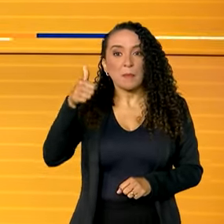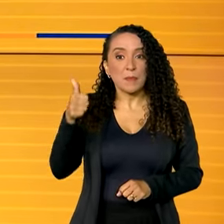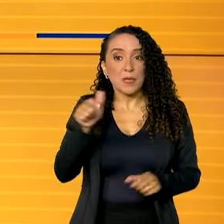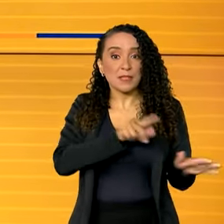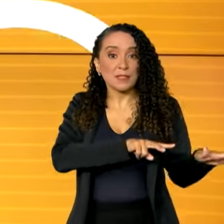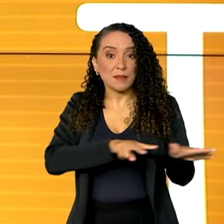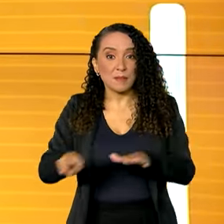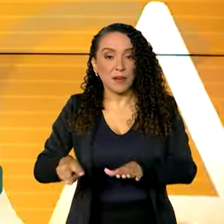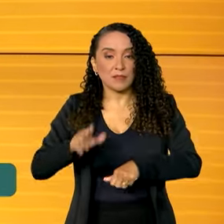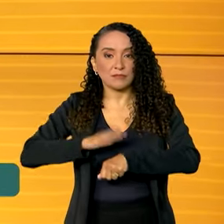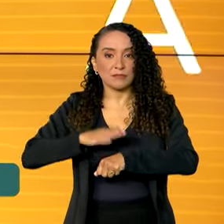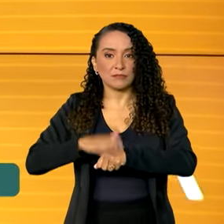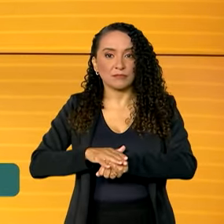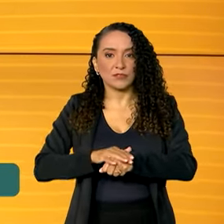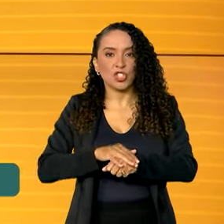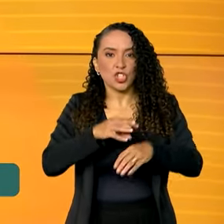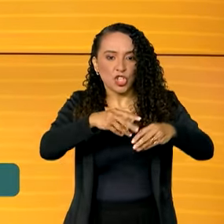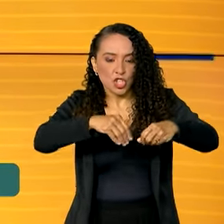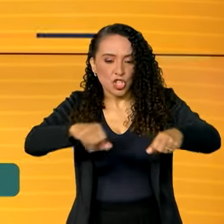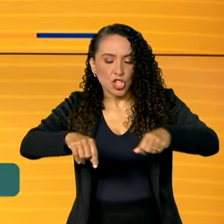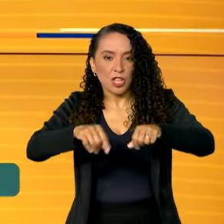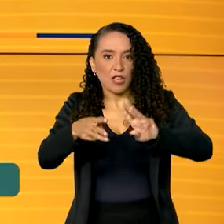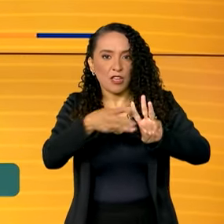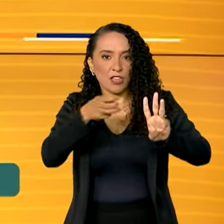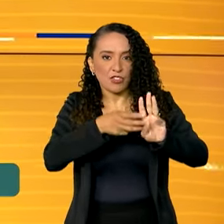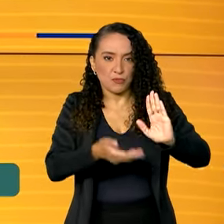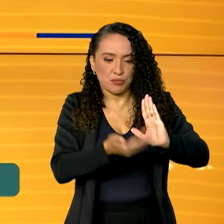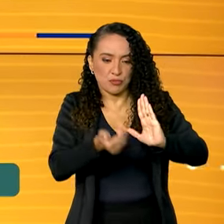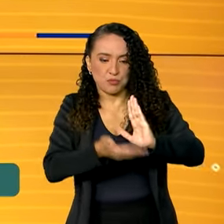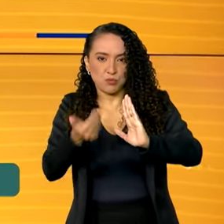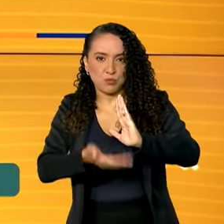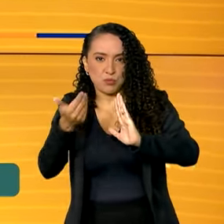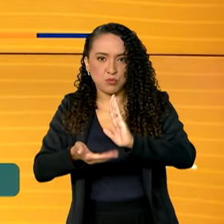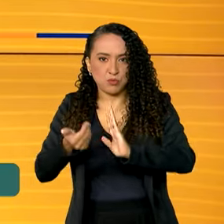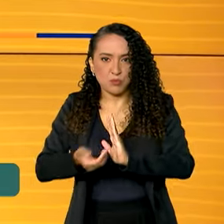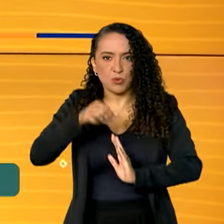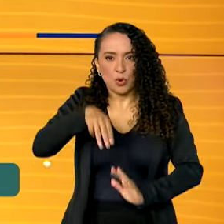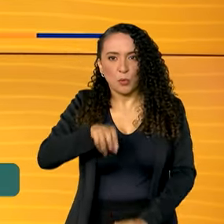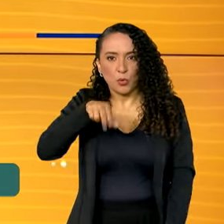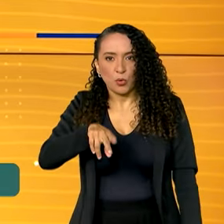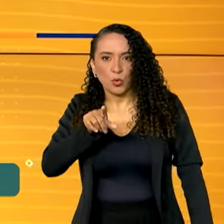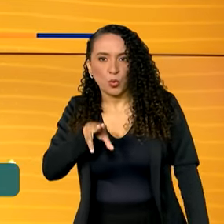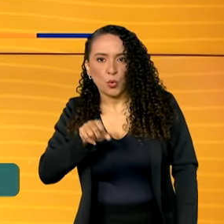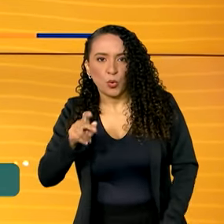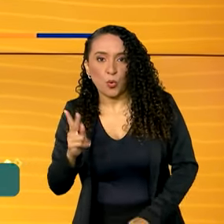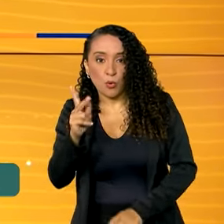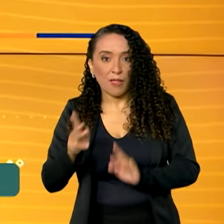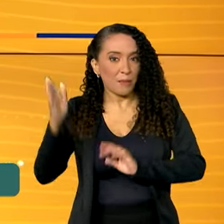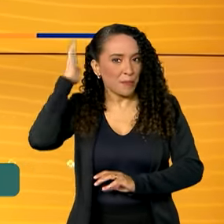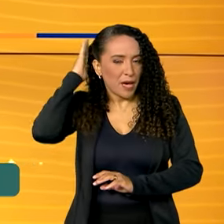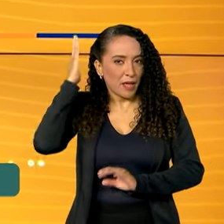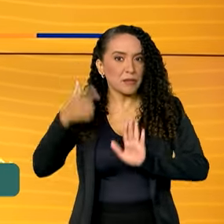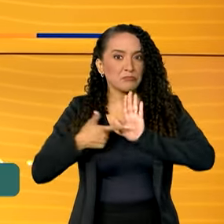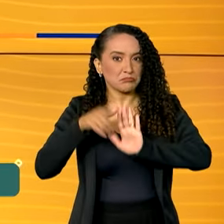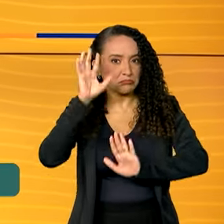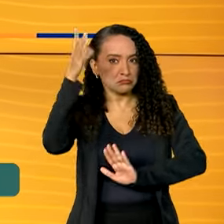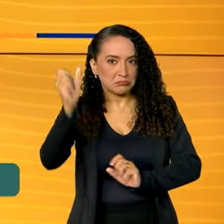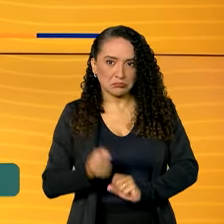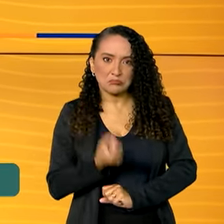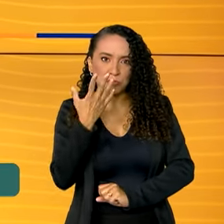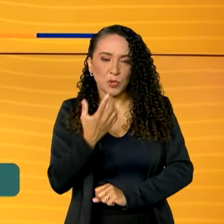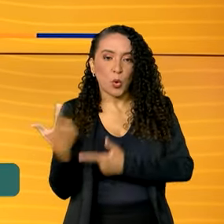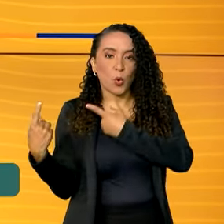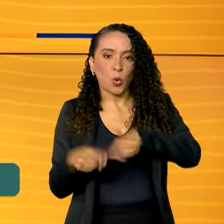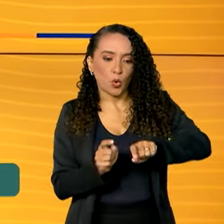semana da operação de desintrusão da terra indígena Munduruku, no Pará, trouxe resultados expressivos no combate ao